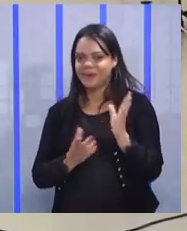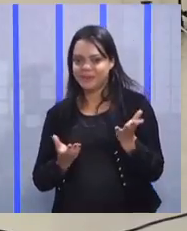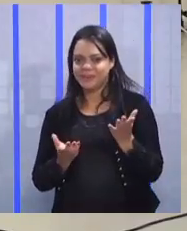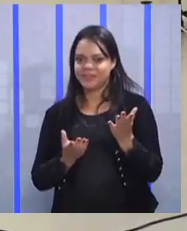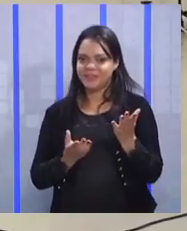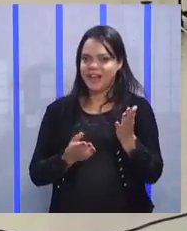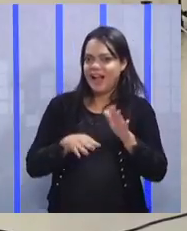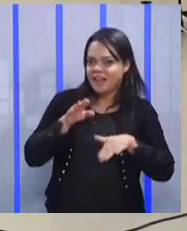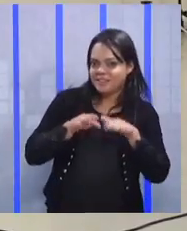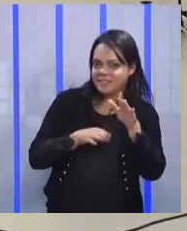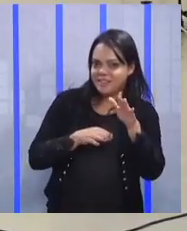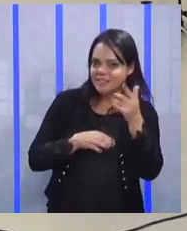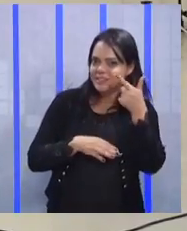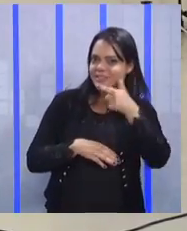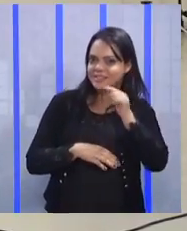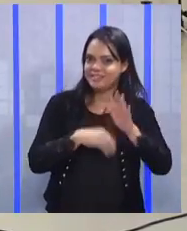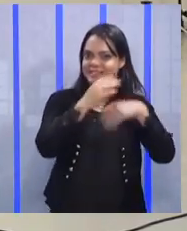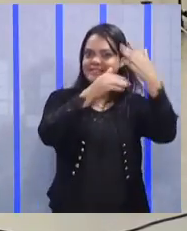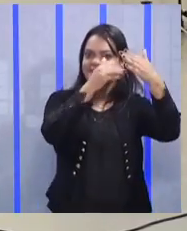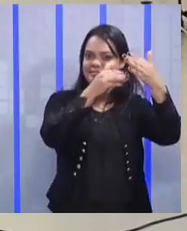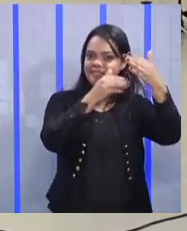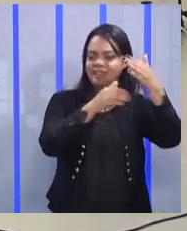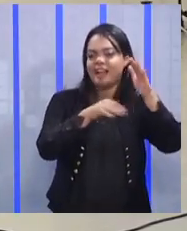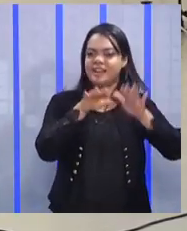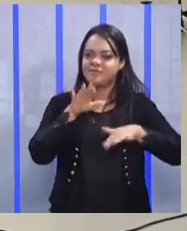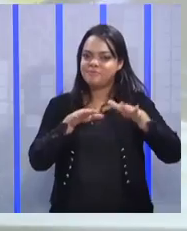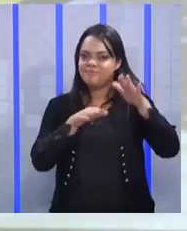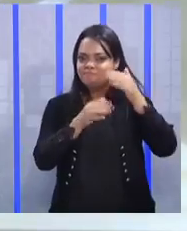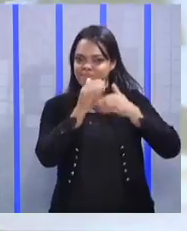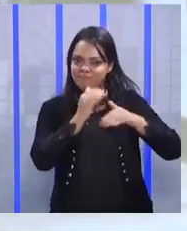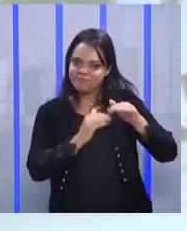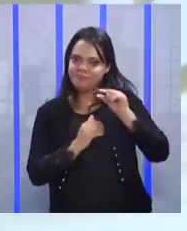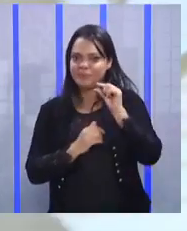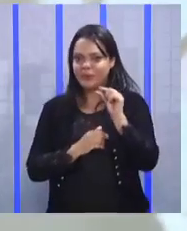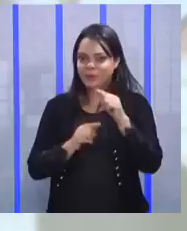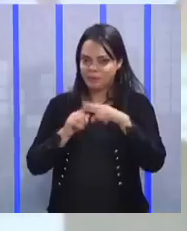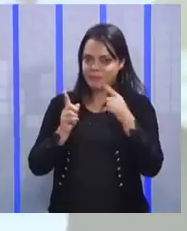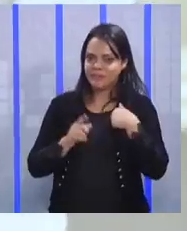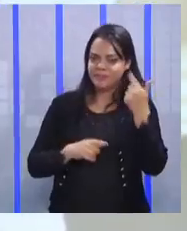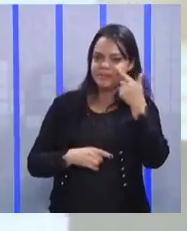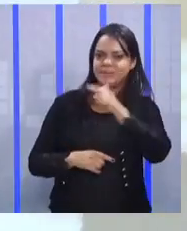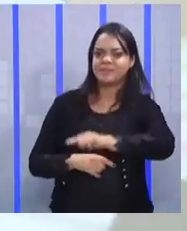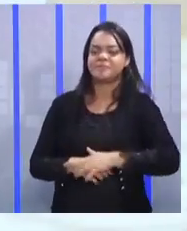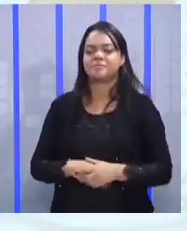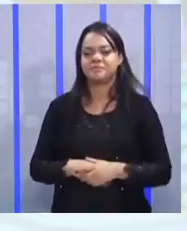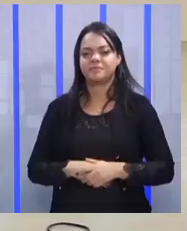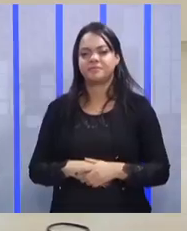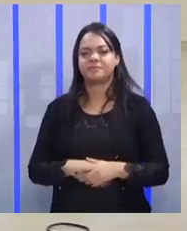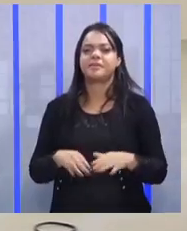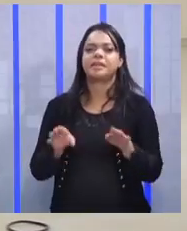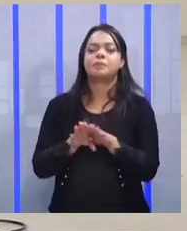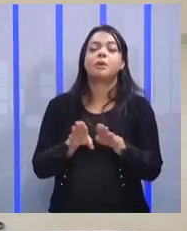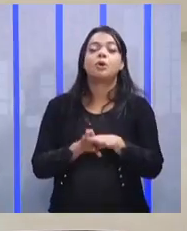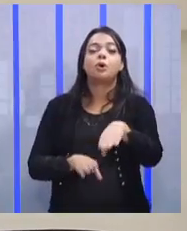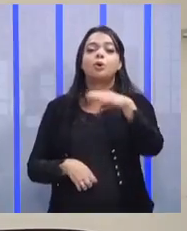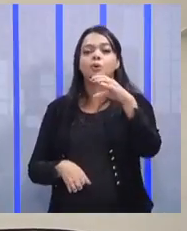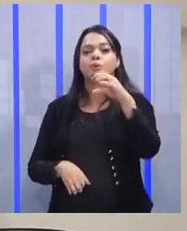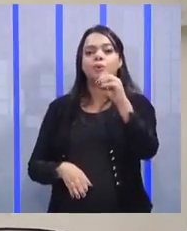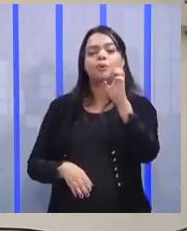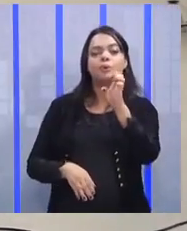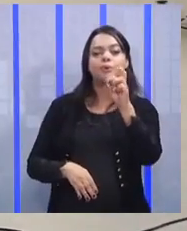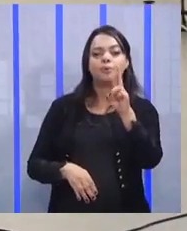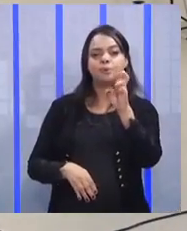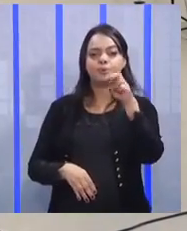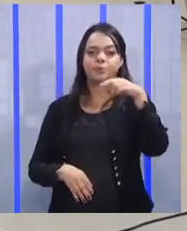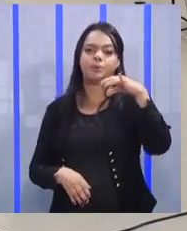voa alto, às vezes a gente voa baixo, mas estou voando, gente. Outra coisa, coerência. Quando eu falei lá, coerência